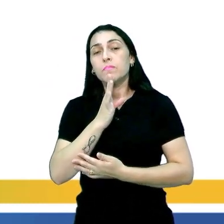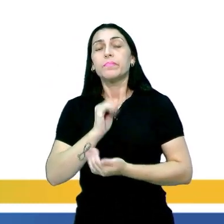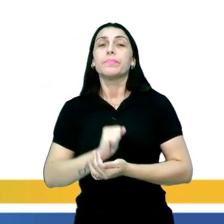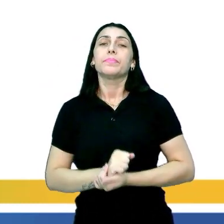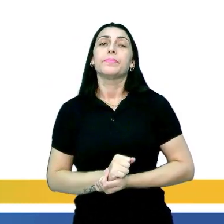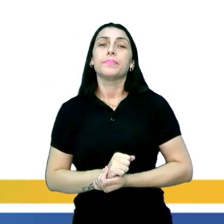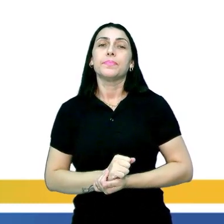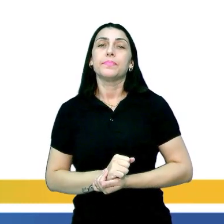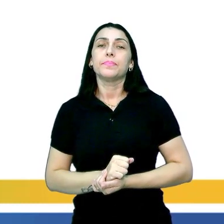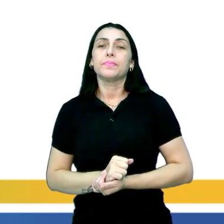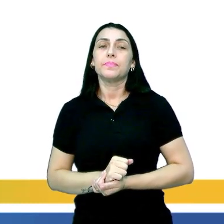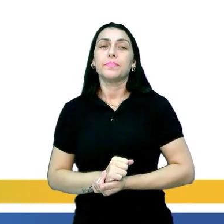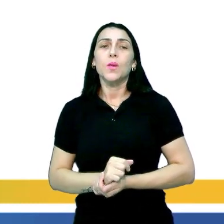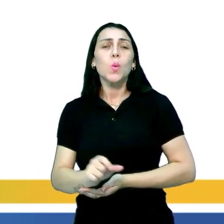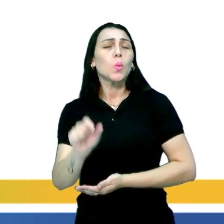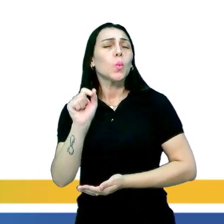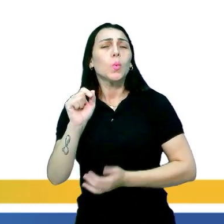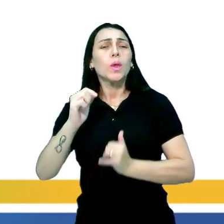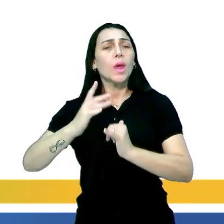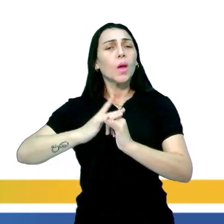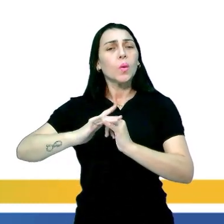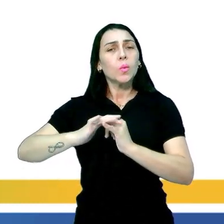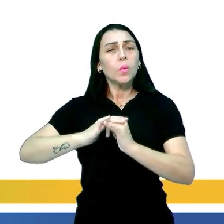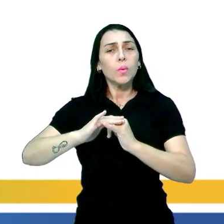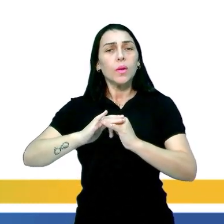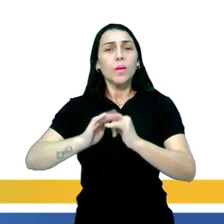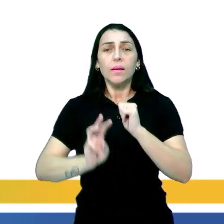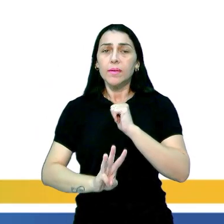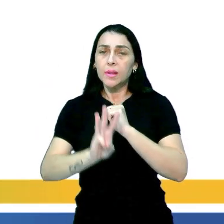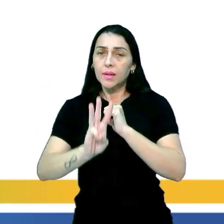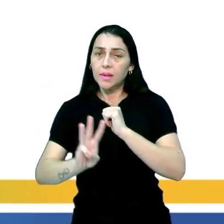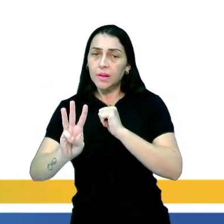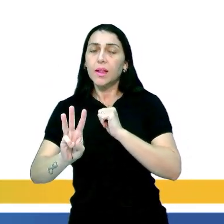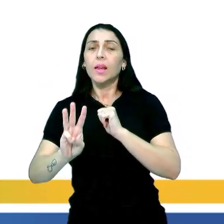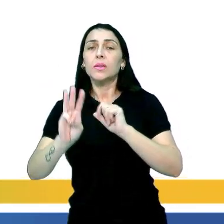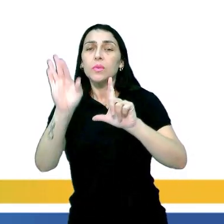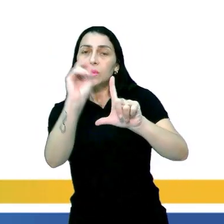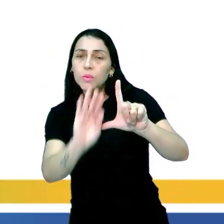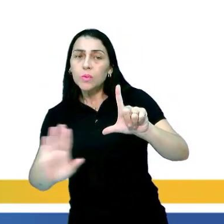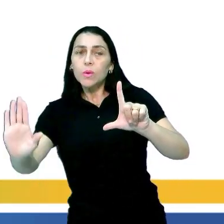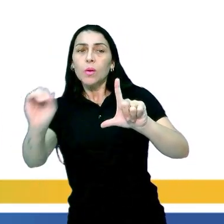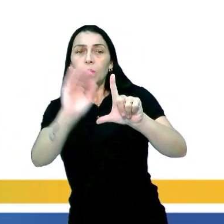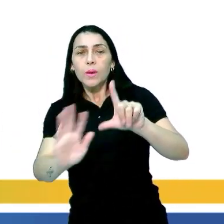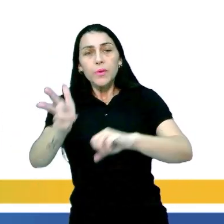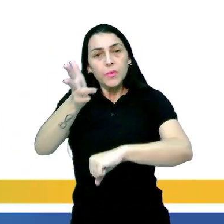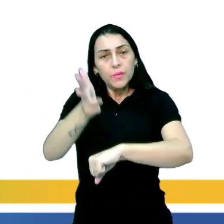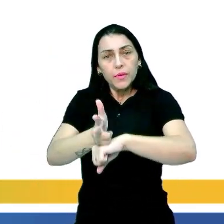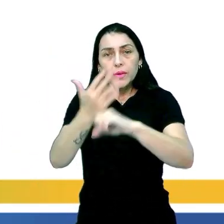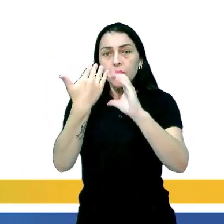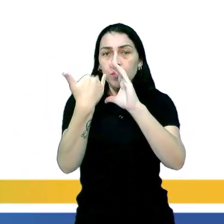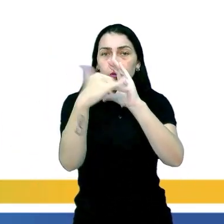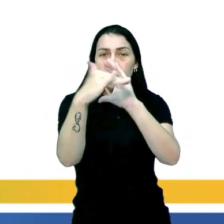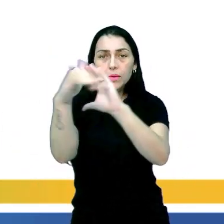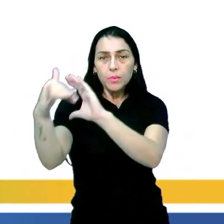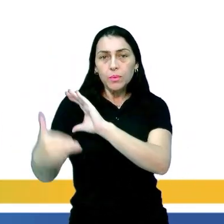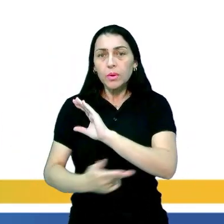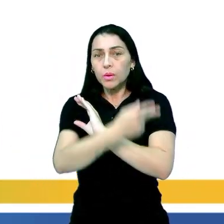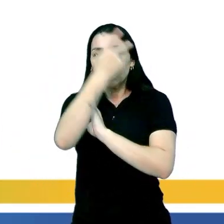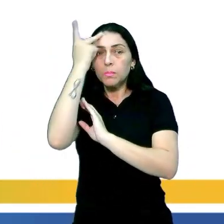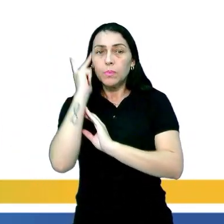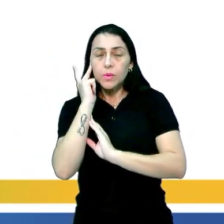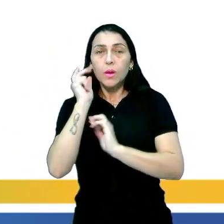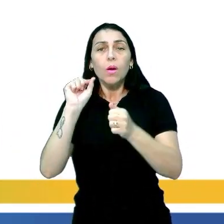O que é o YouTube? É um site de compartilhamento de vídeos enviado pelos